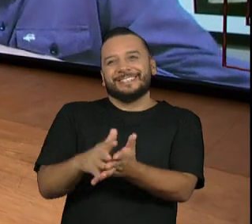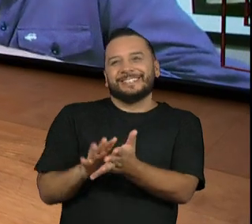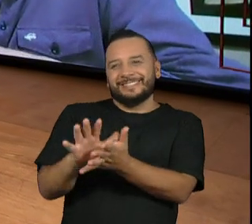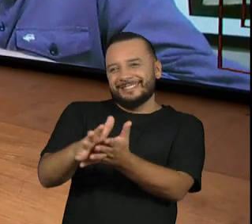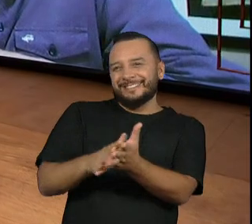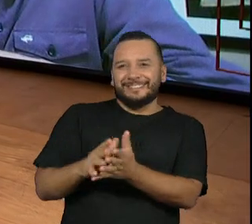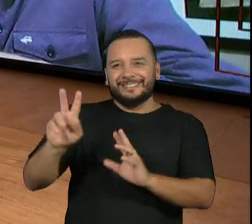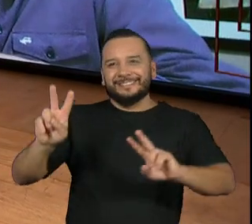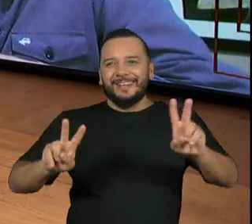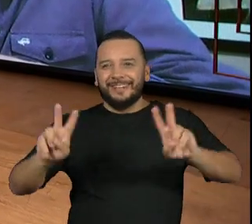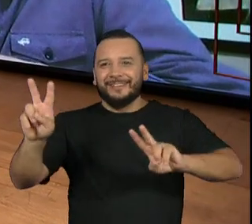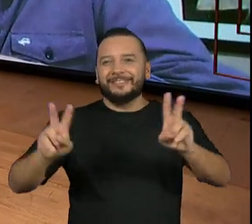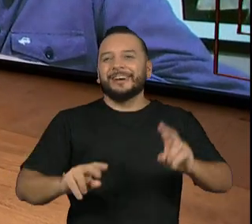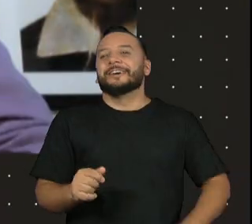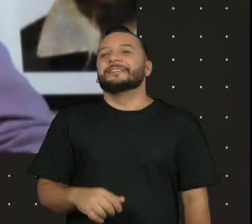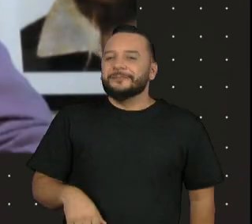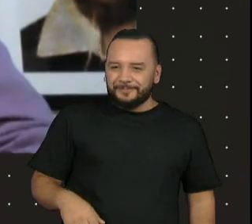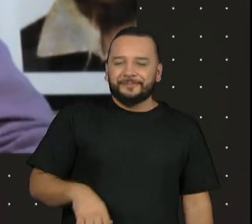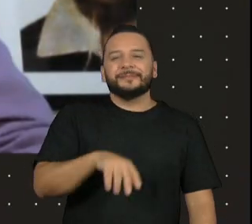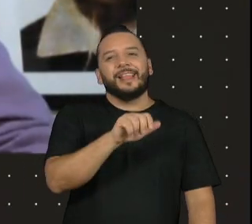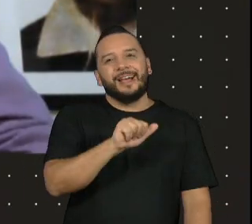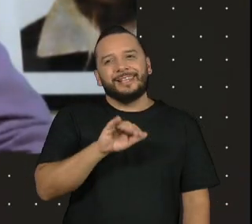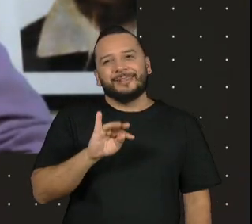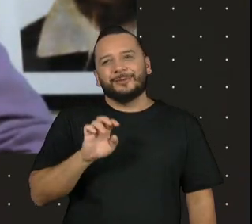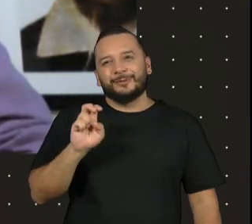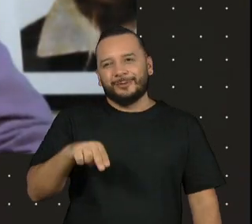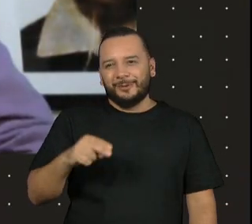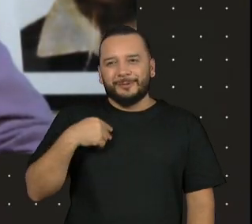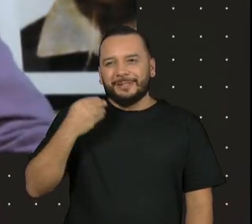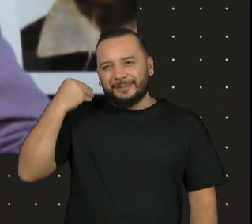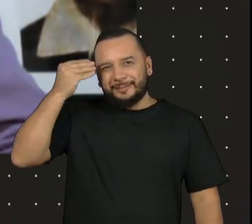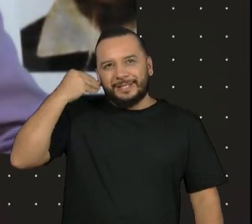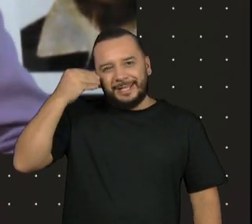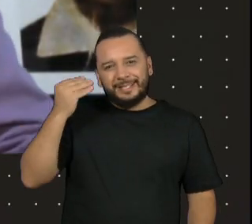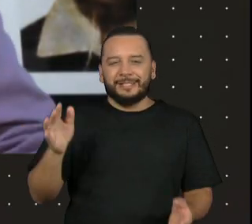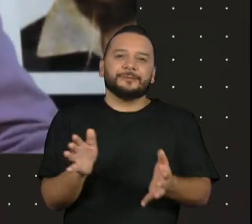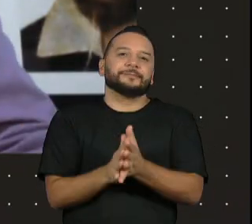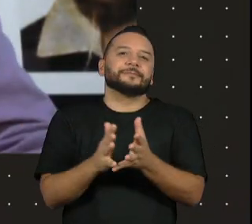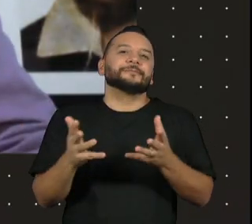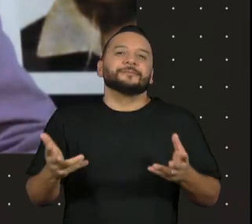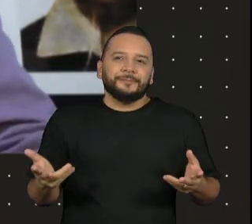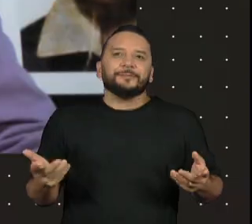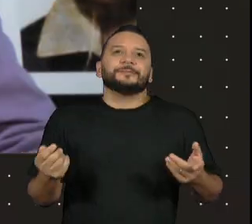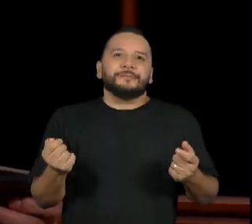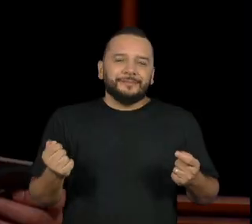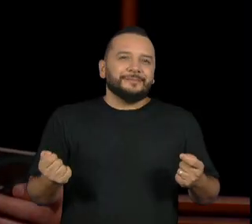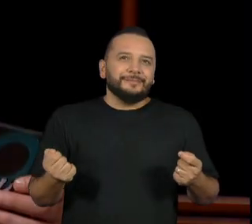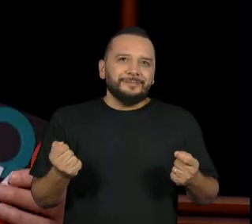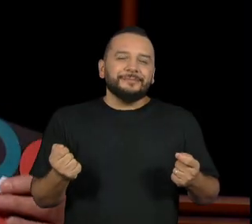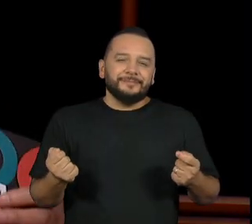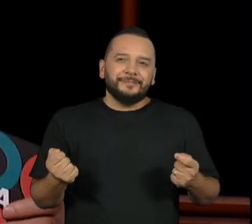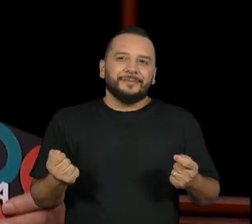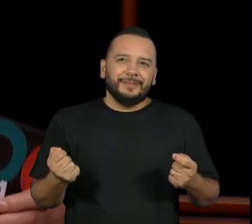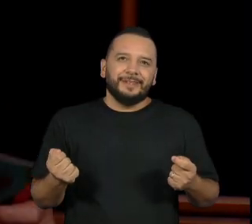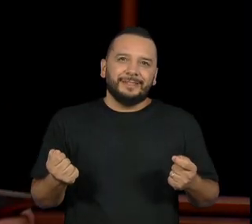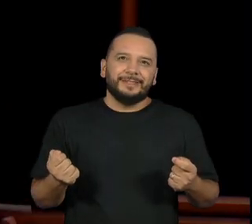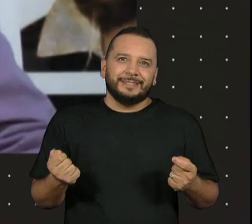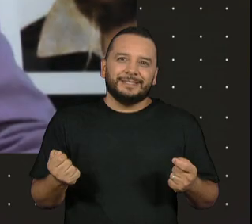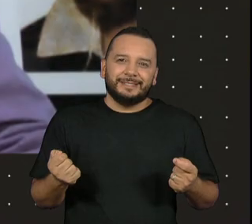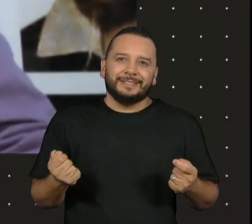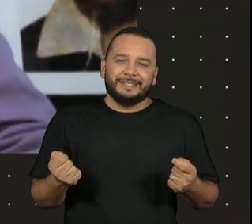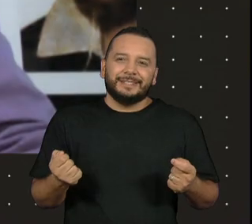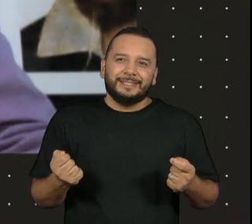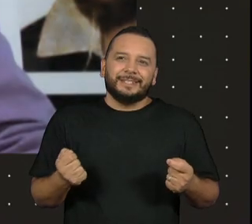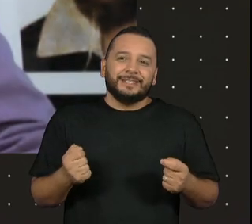Grande, Ailton. foi uma experiência realmente muito legal fazer o de remate